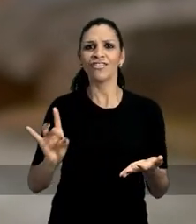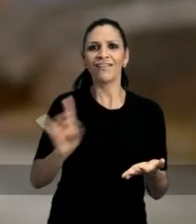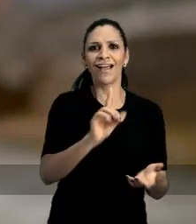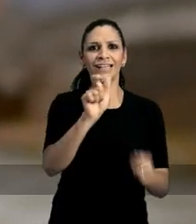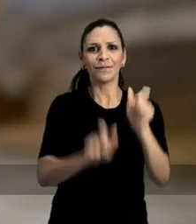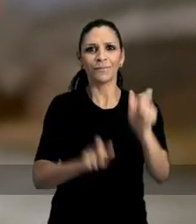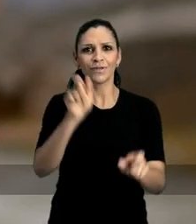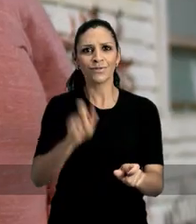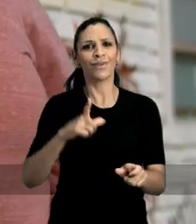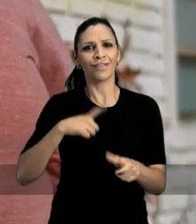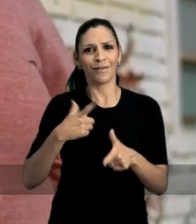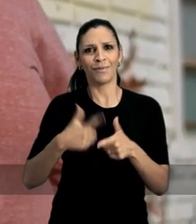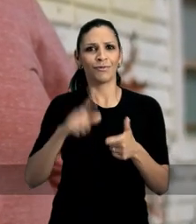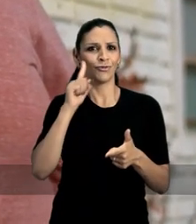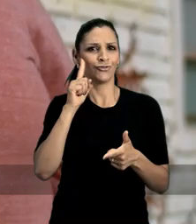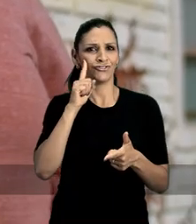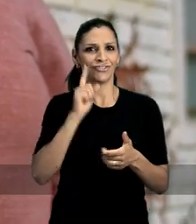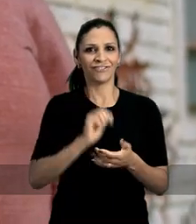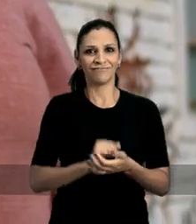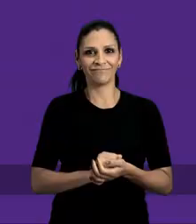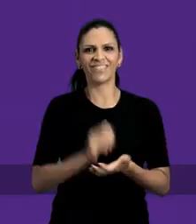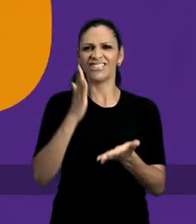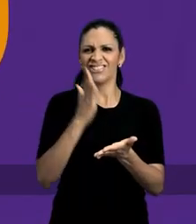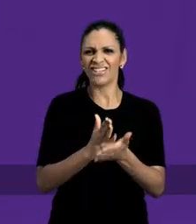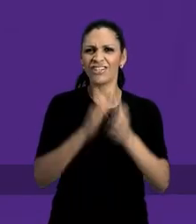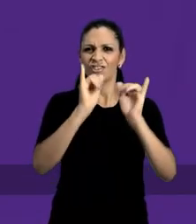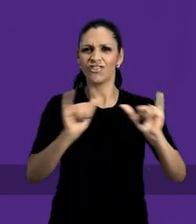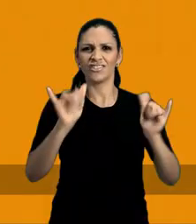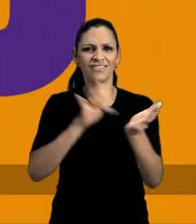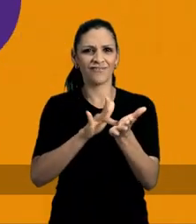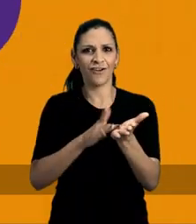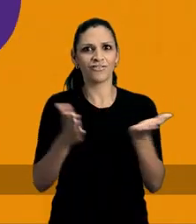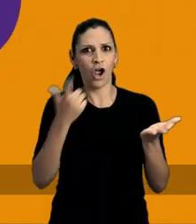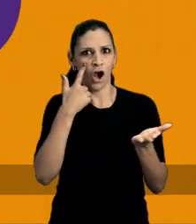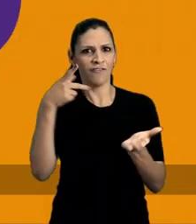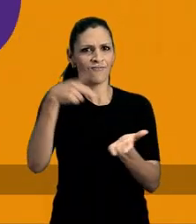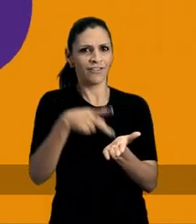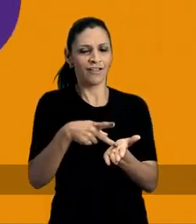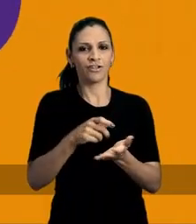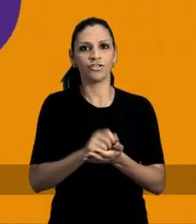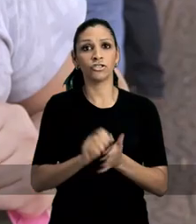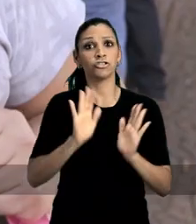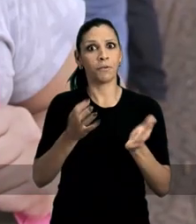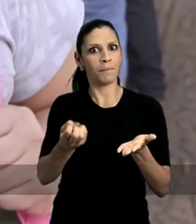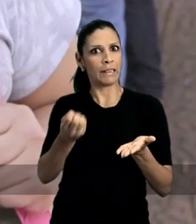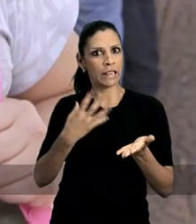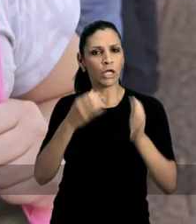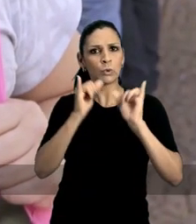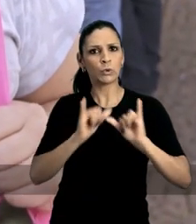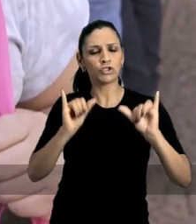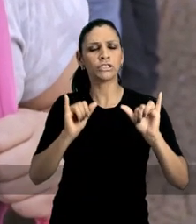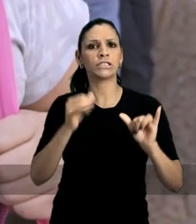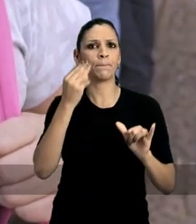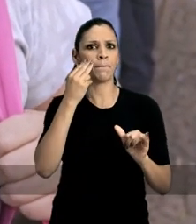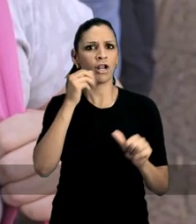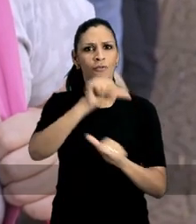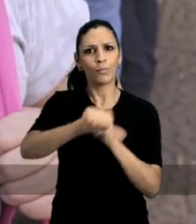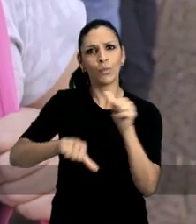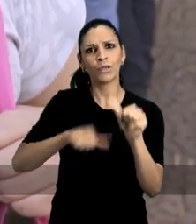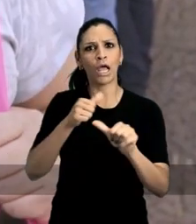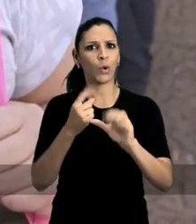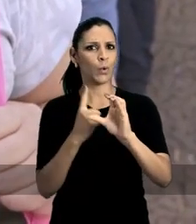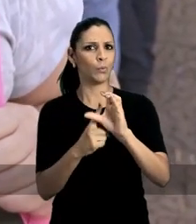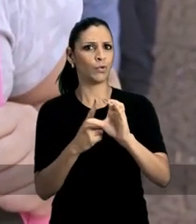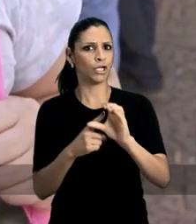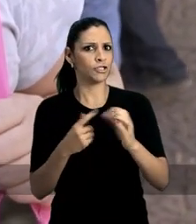cada pessoa tem que enfrentar no seu dia a dia. Chega de fakes. Vamos aos fatos. Já recebi fake news que a Manuela iria